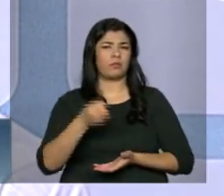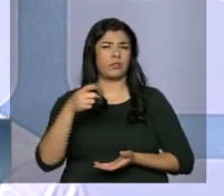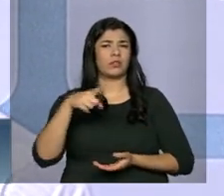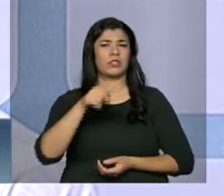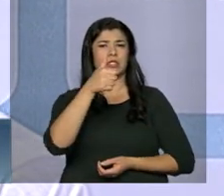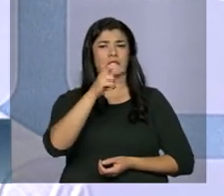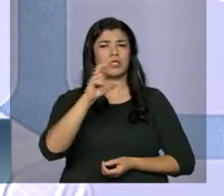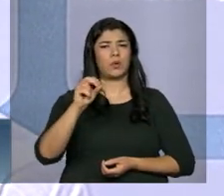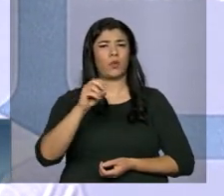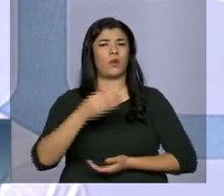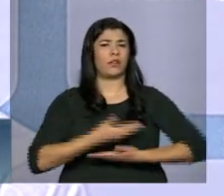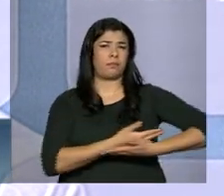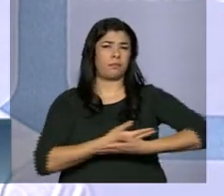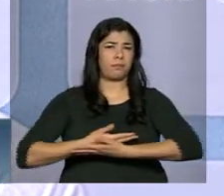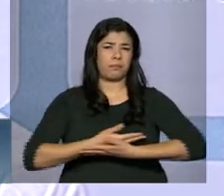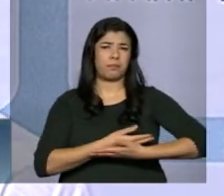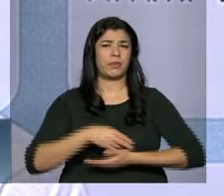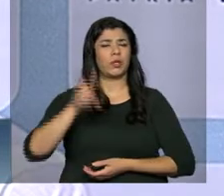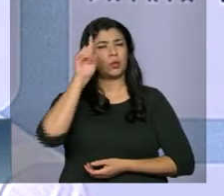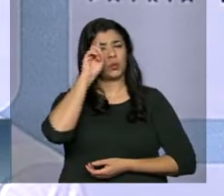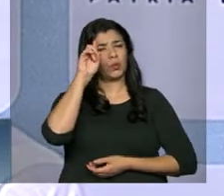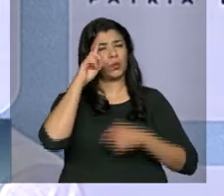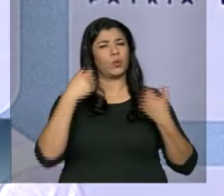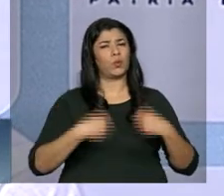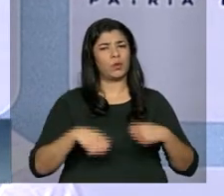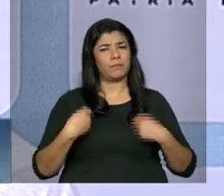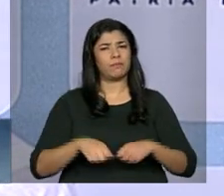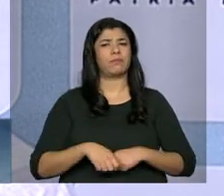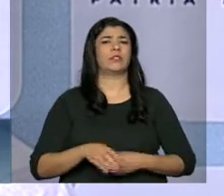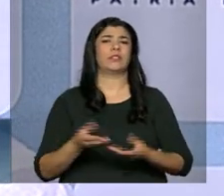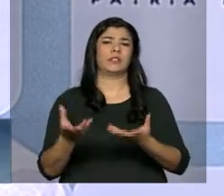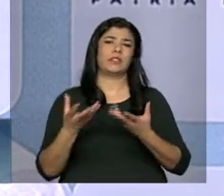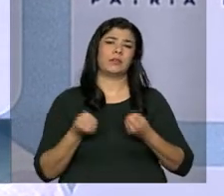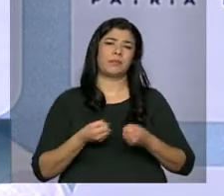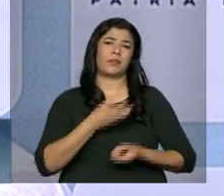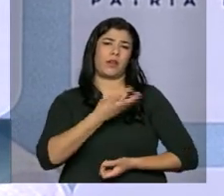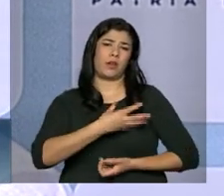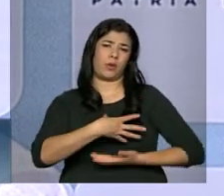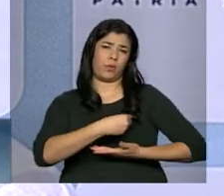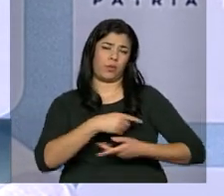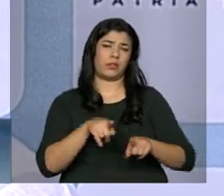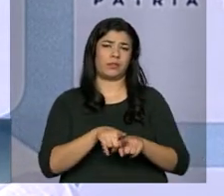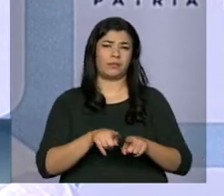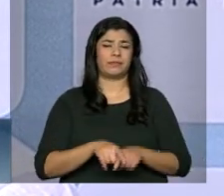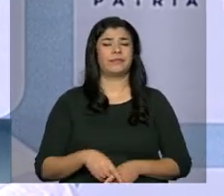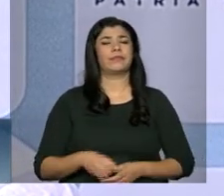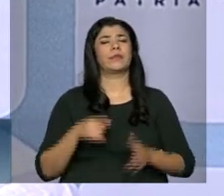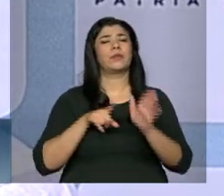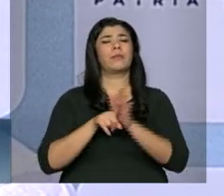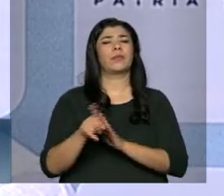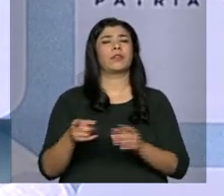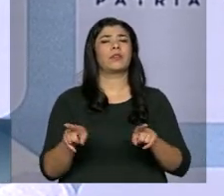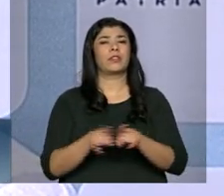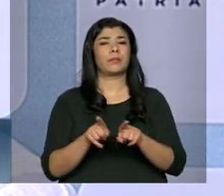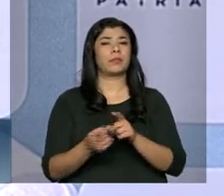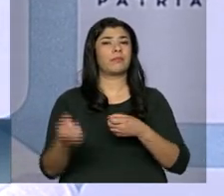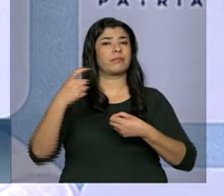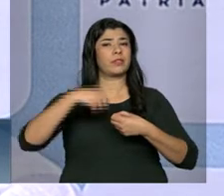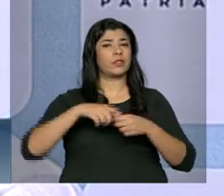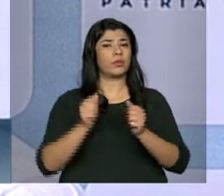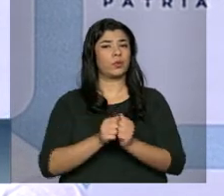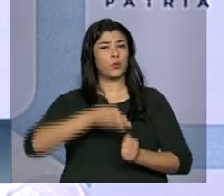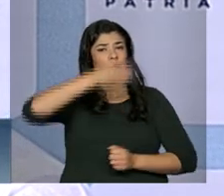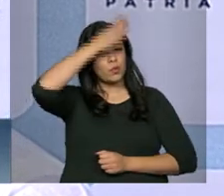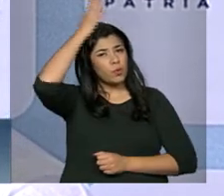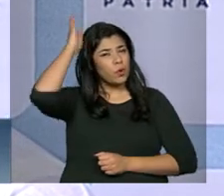Brasília todos os dias para serem alimentados. Agora, muitas parcerias aqui no DF tem com o Corpo de Bombeiros Militar, fazem